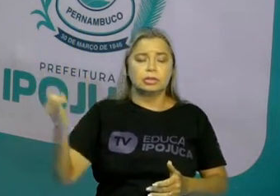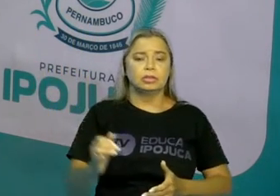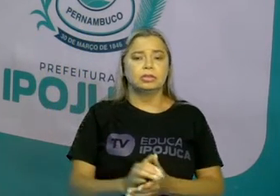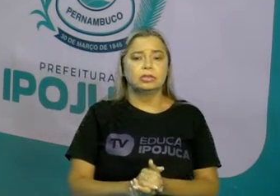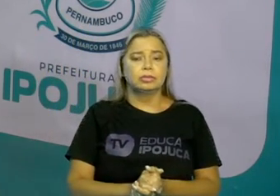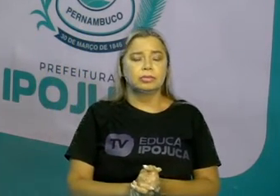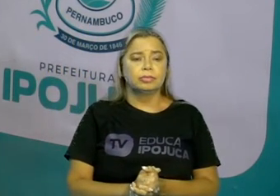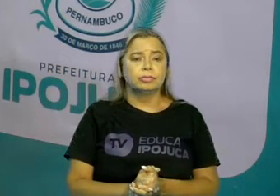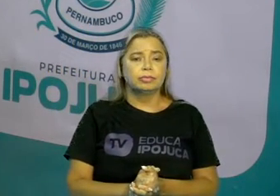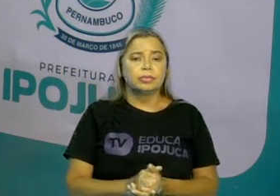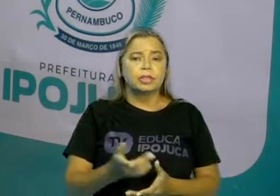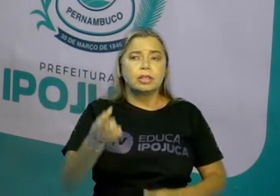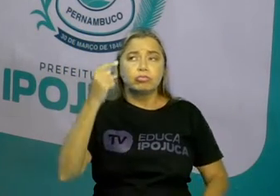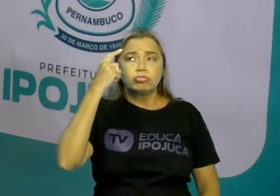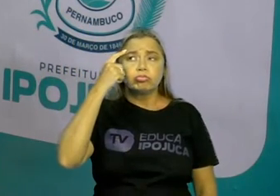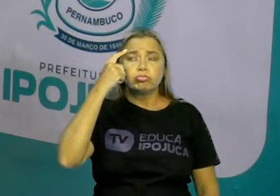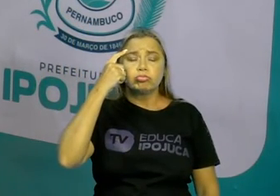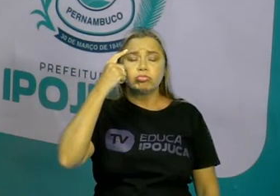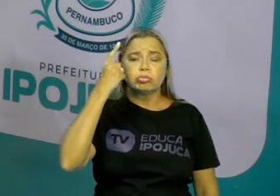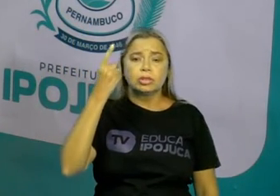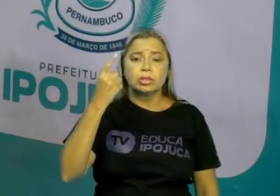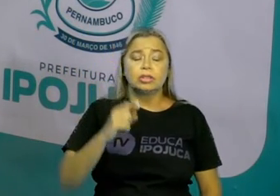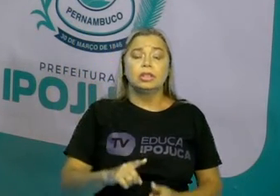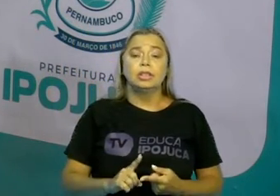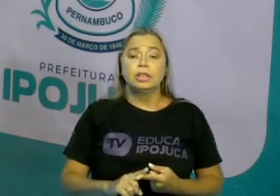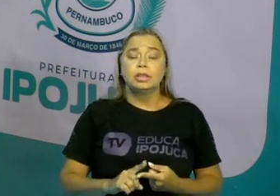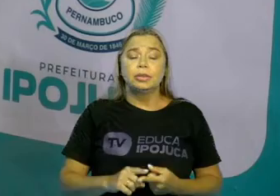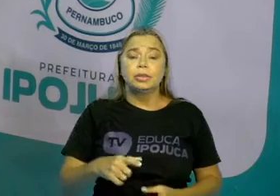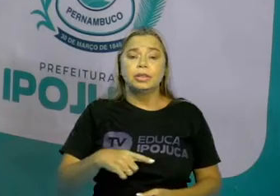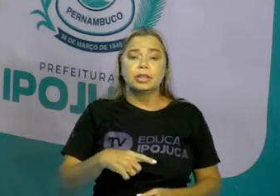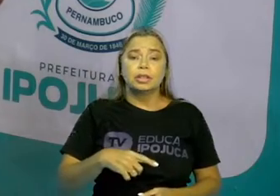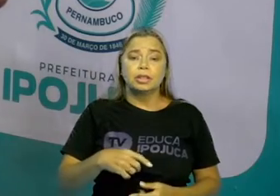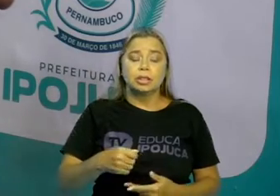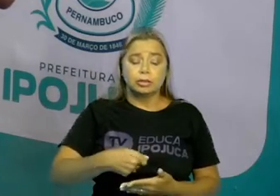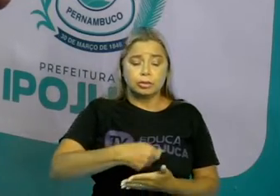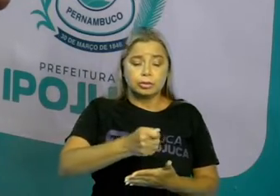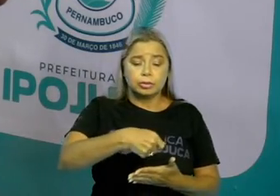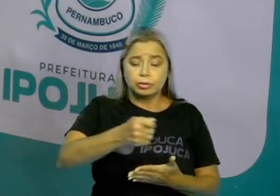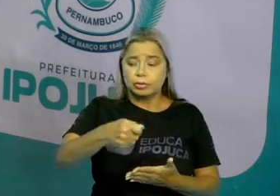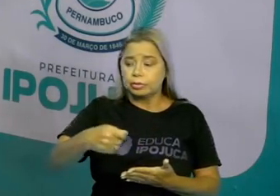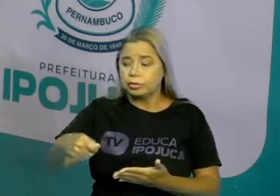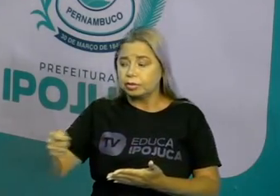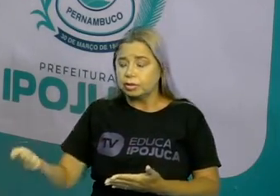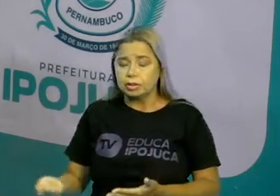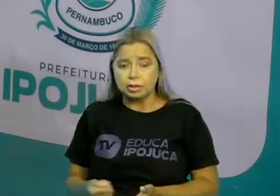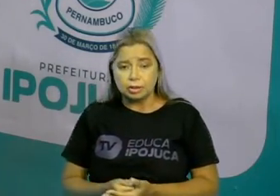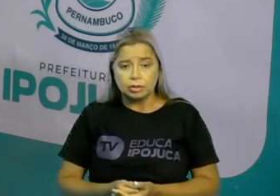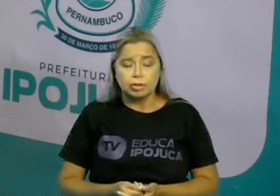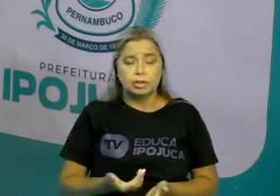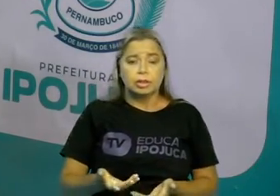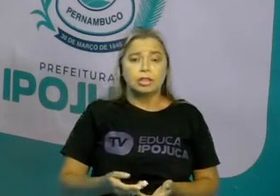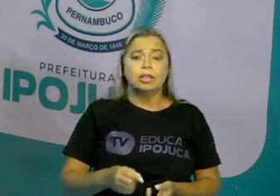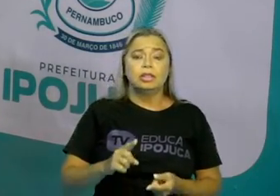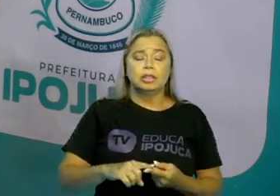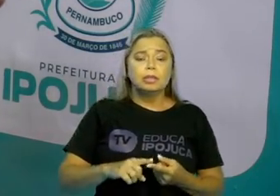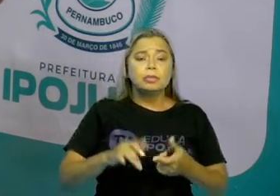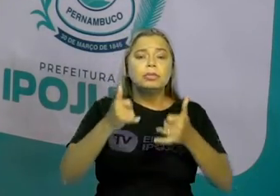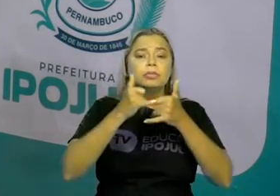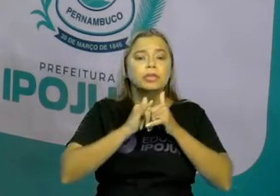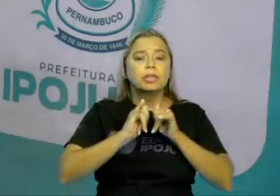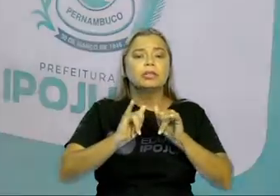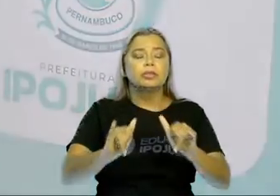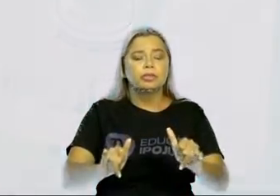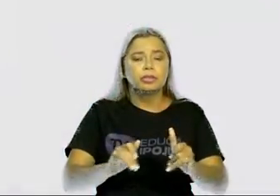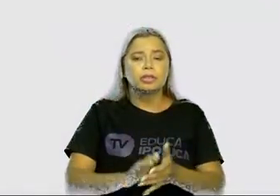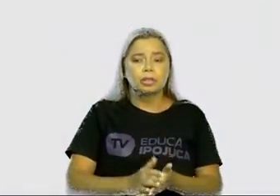Aí, pensamos, existe o folheto, que ele serve para uma informação precisa. No caso, aqui, a gente